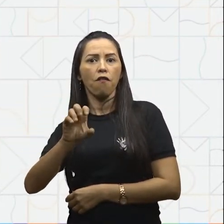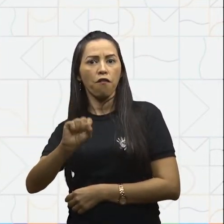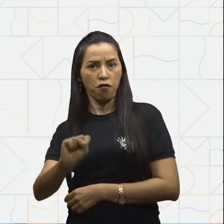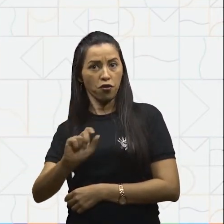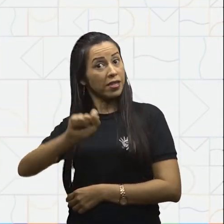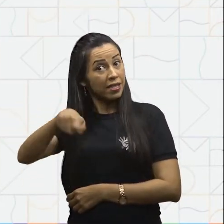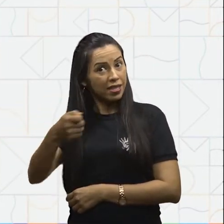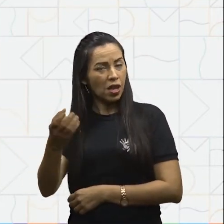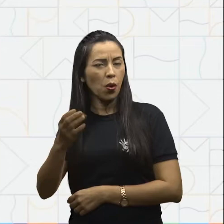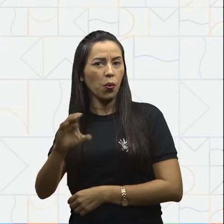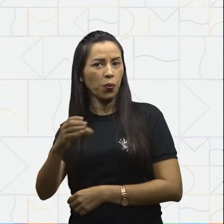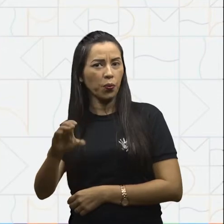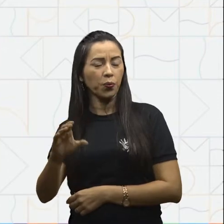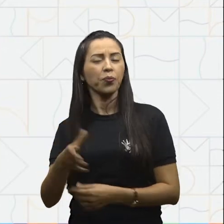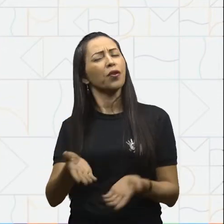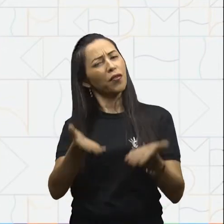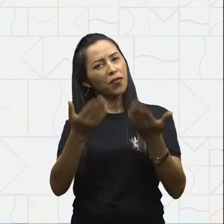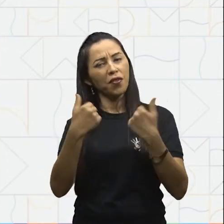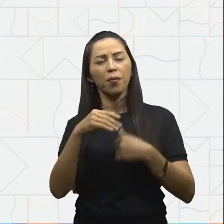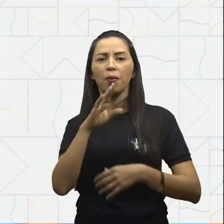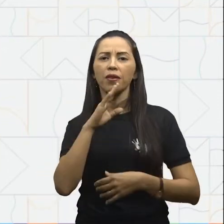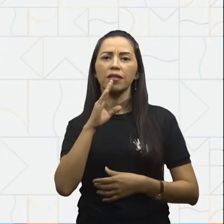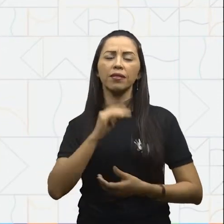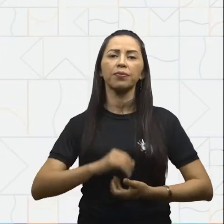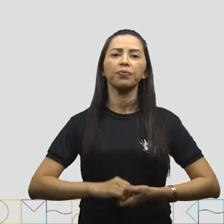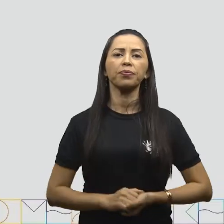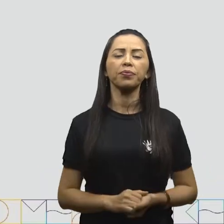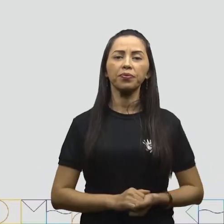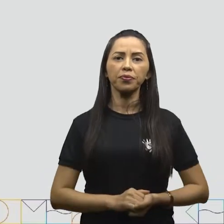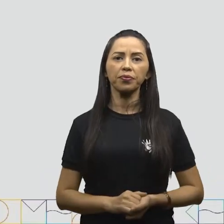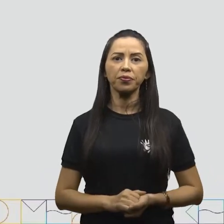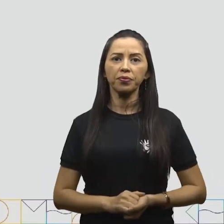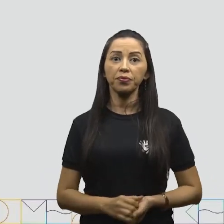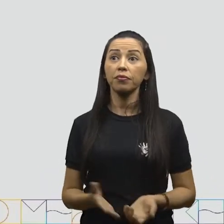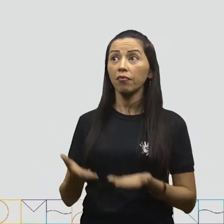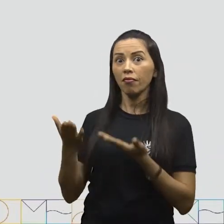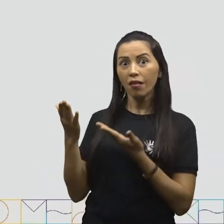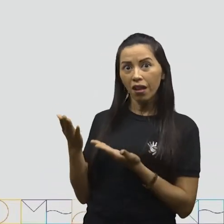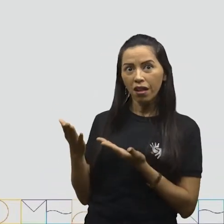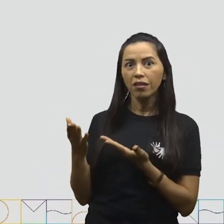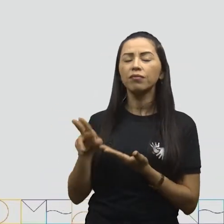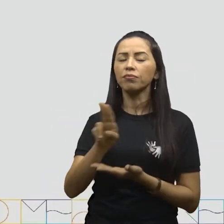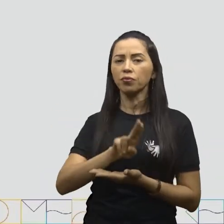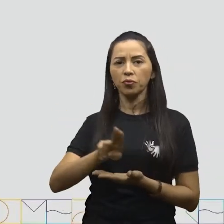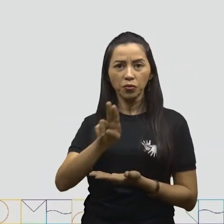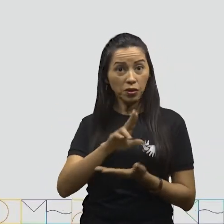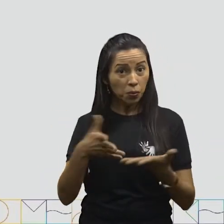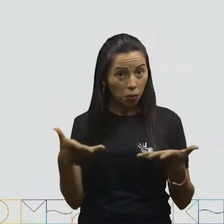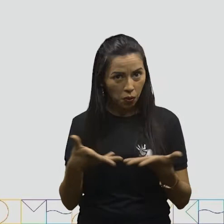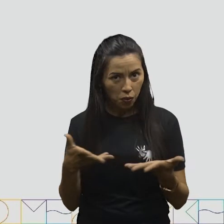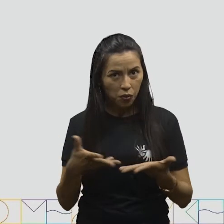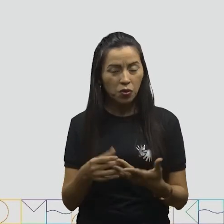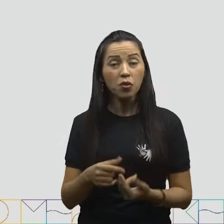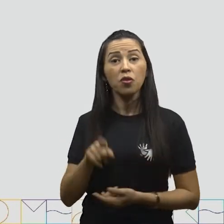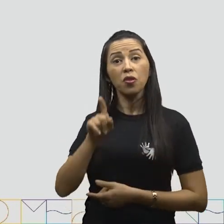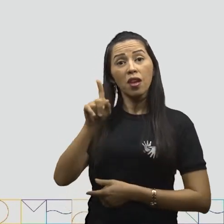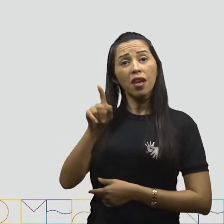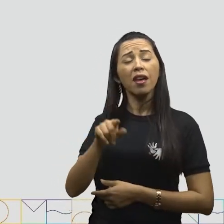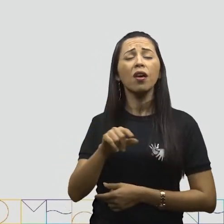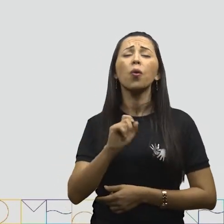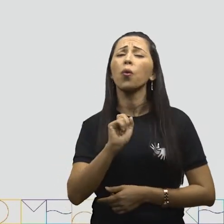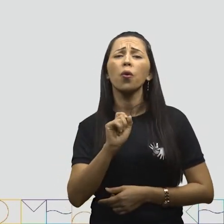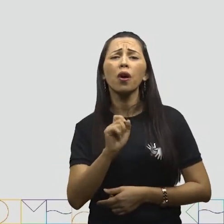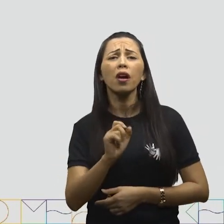conhecer nossas moedas que nós usamos atualmente. Essa é a nossa moeda de cinco